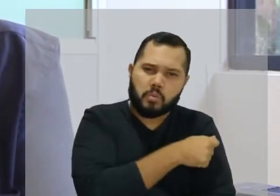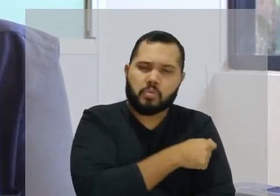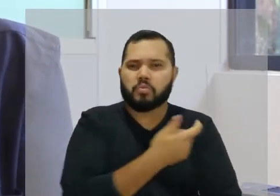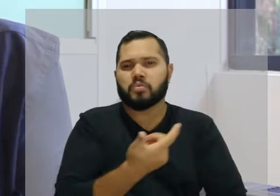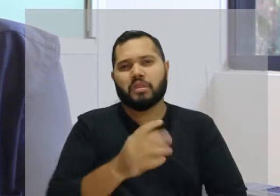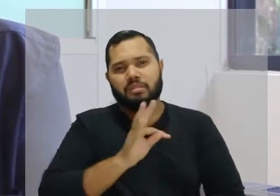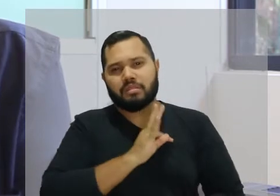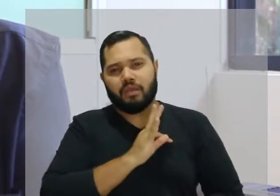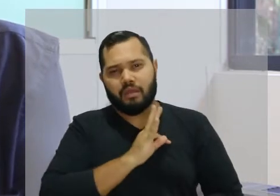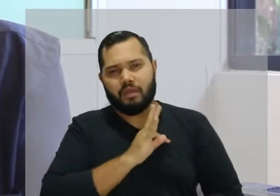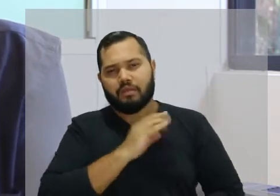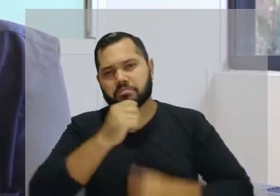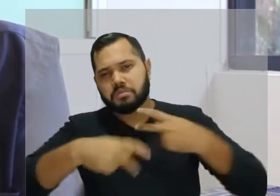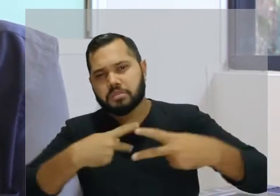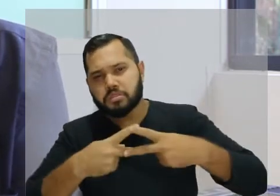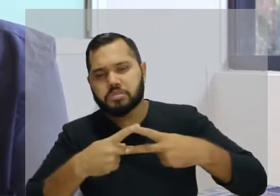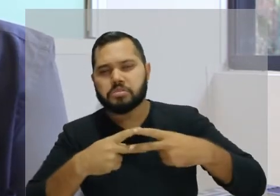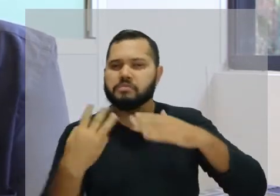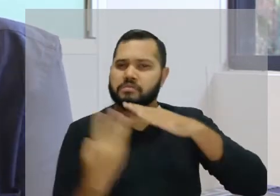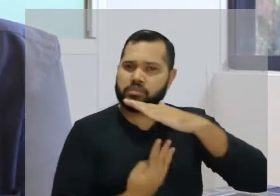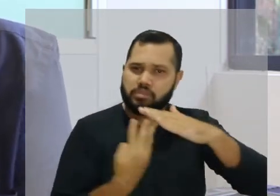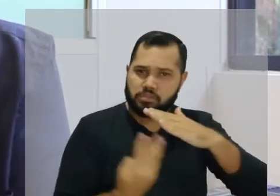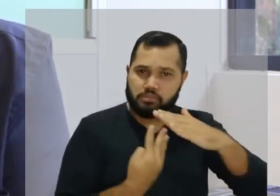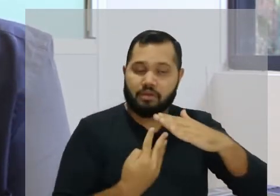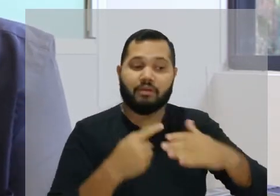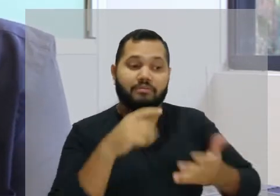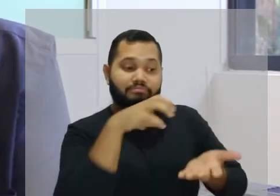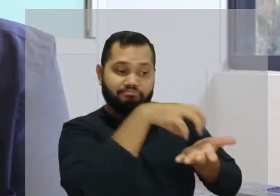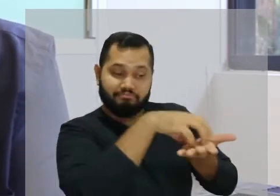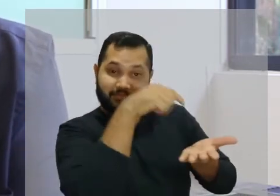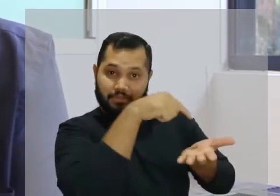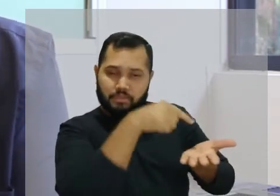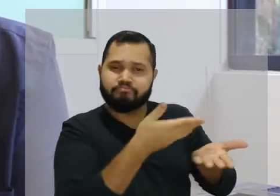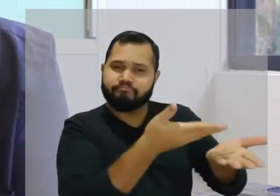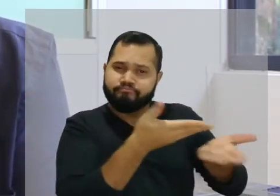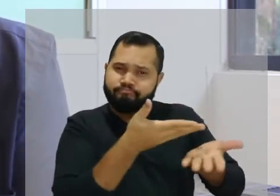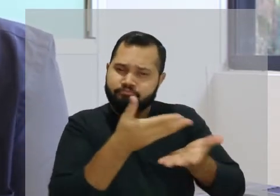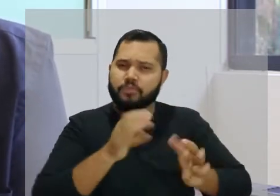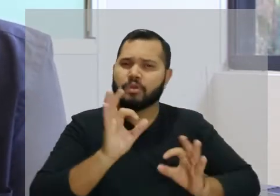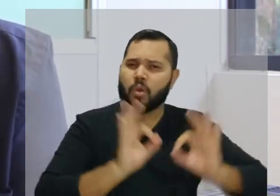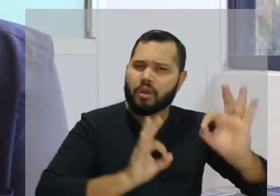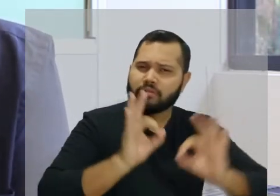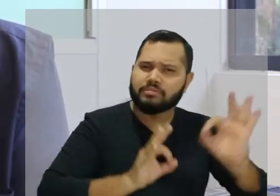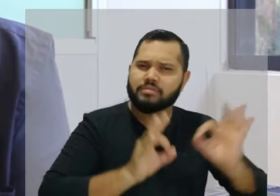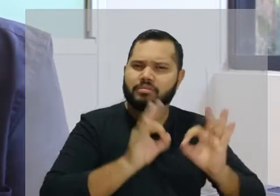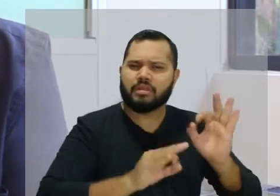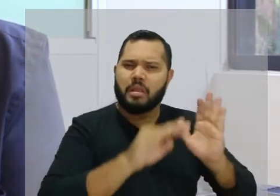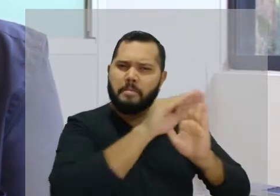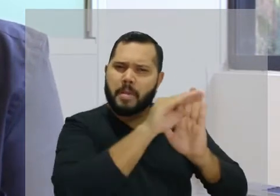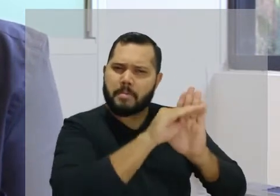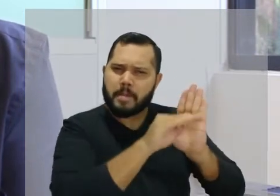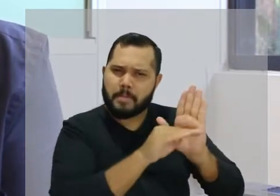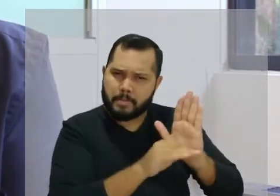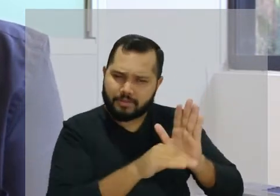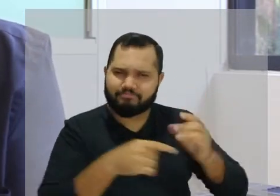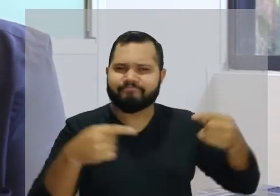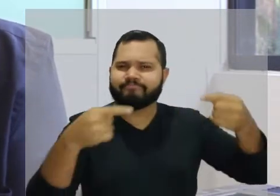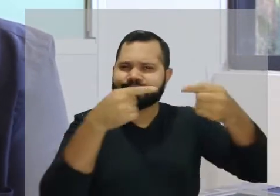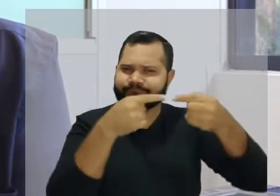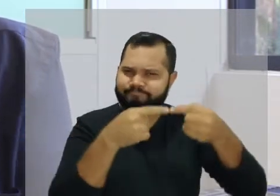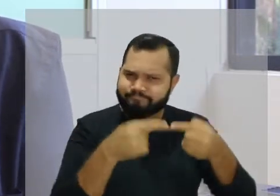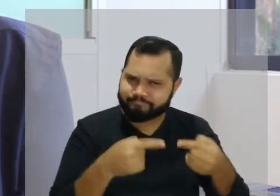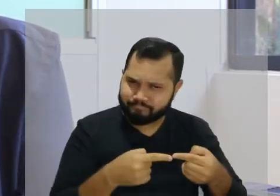estudantes, técnicos administrativos, terceirizados, de uma forma organizada, planejada, programada,